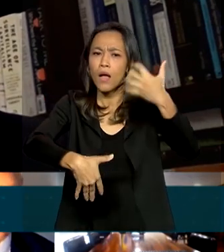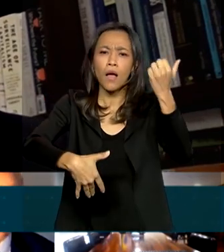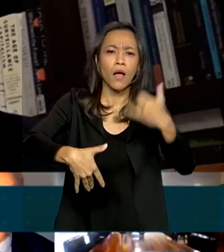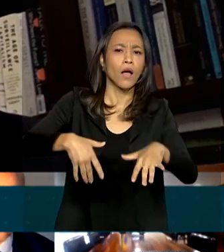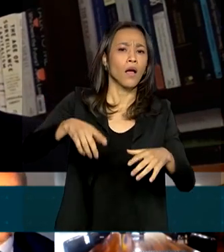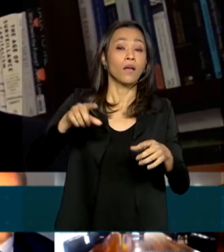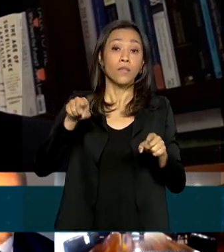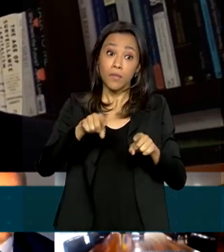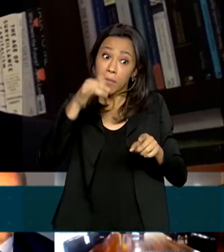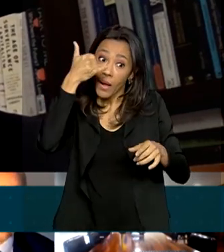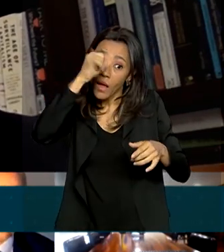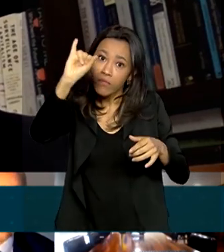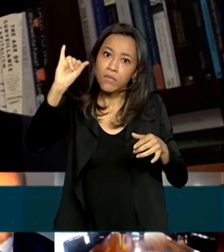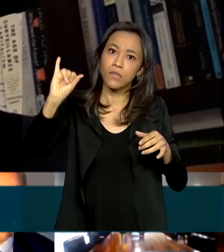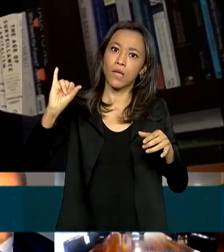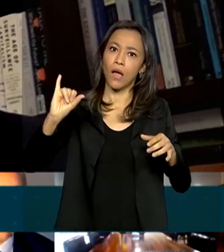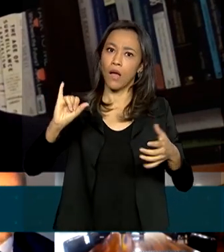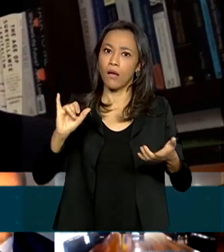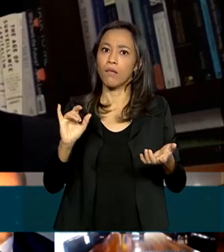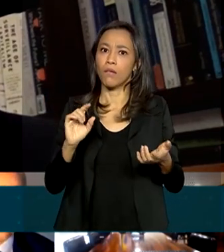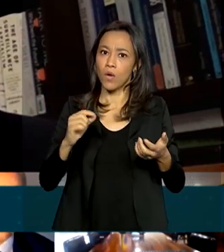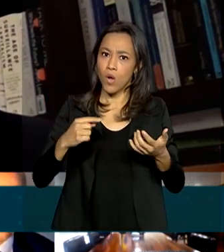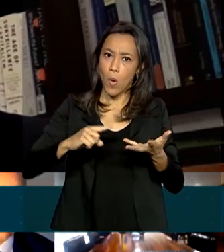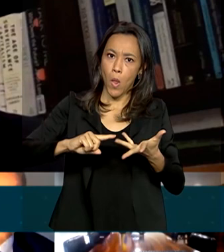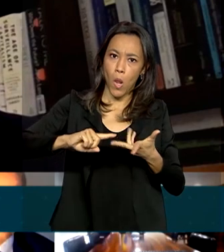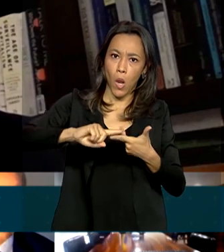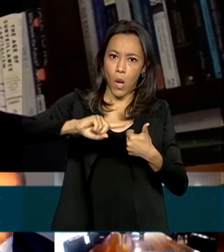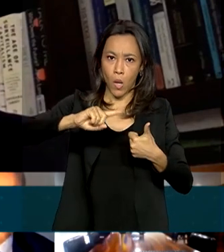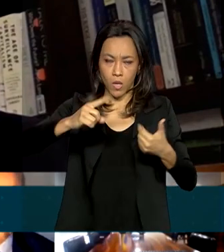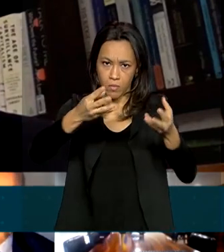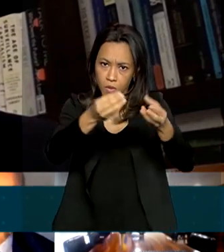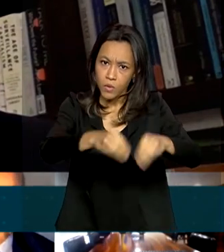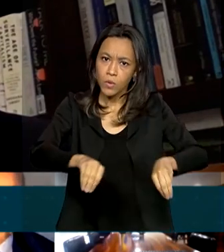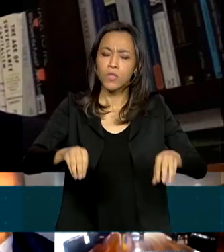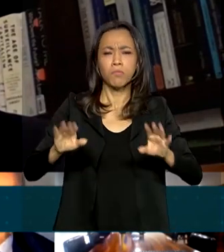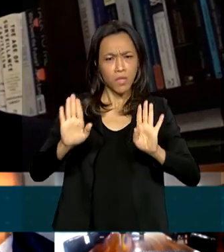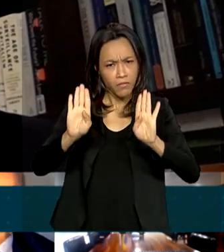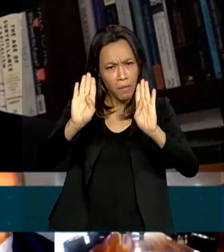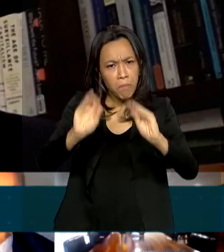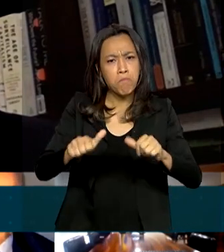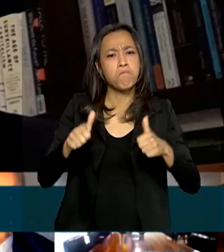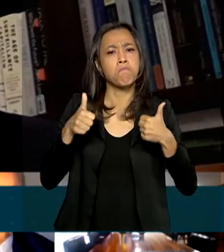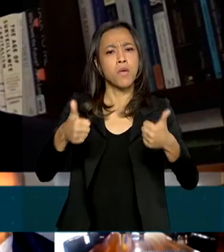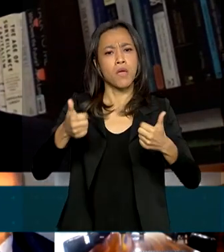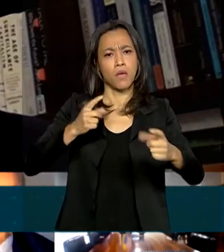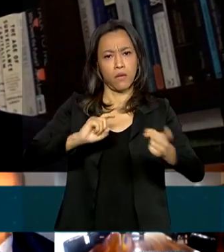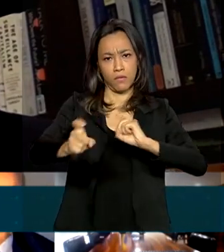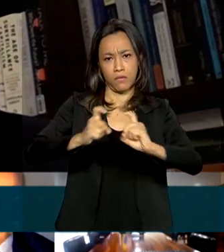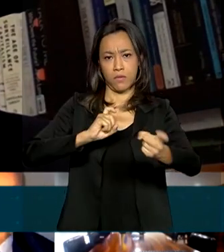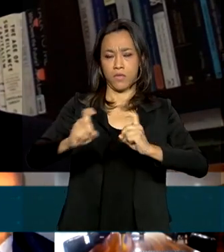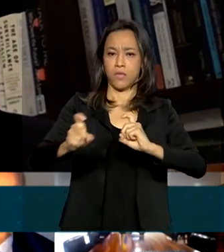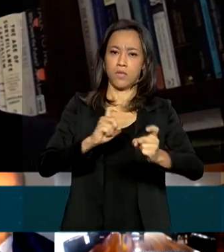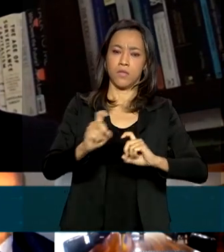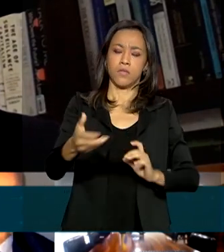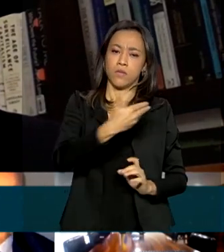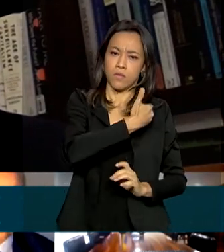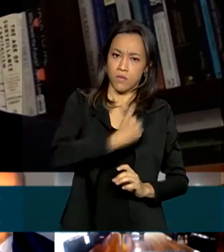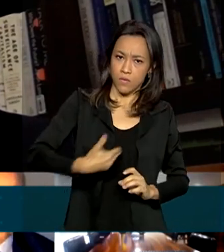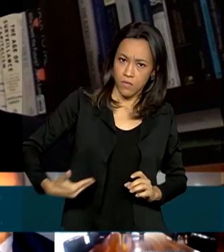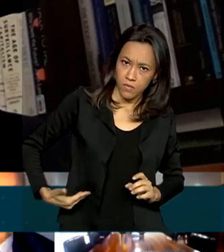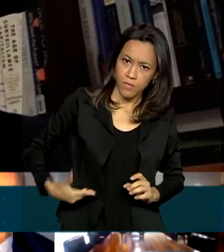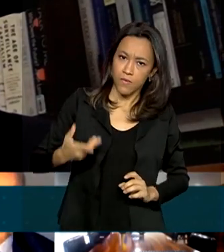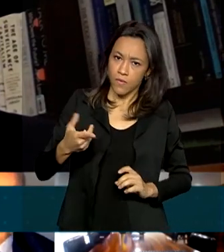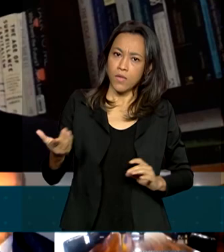preventivo, com incontáveis benefícios para o bom funcionamento da administração nesse bem